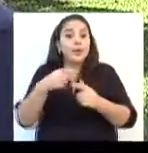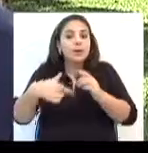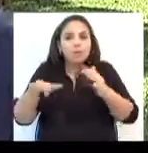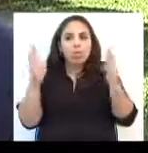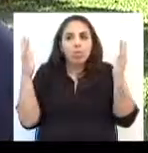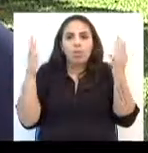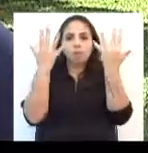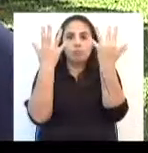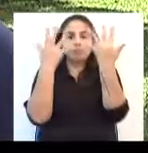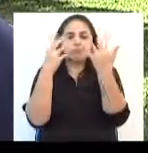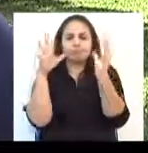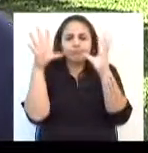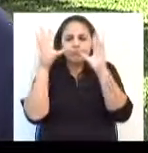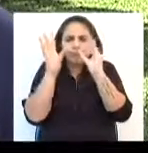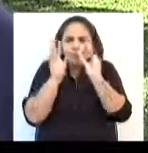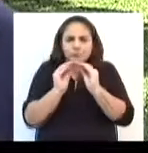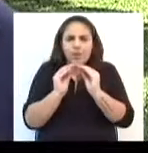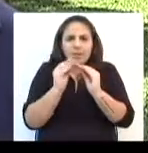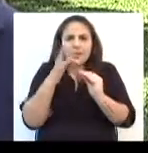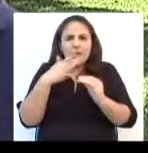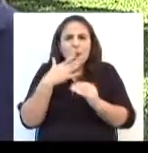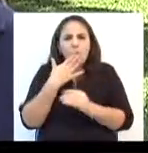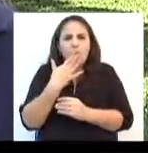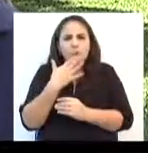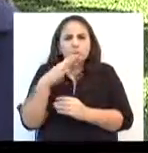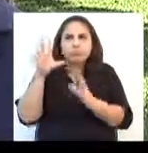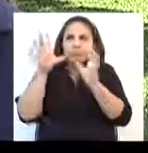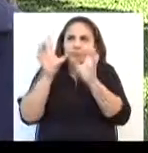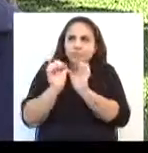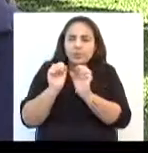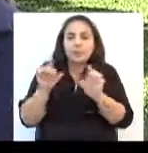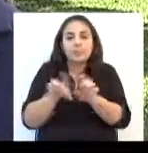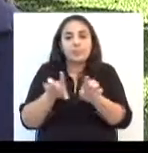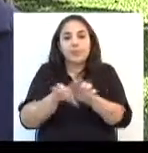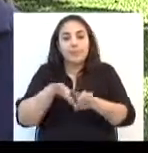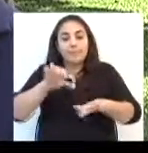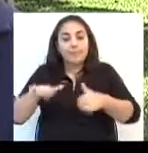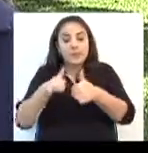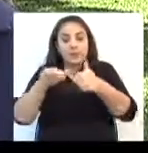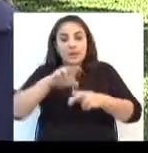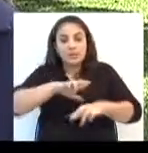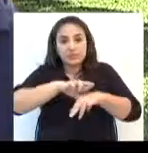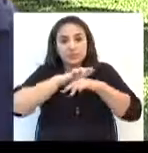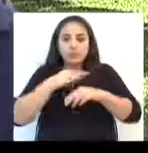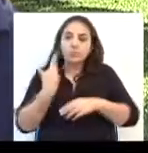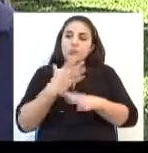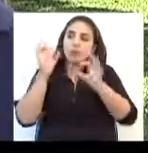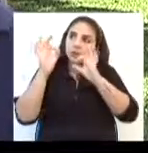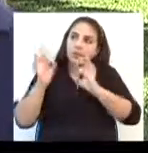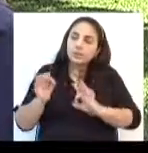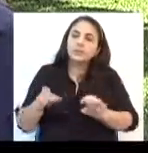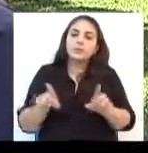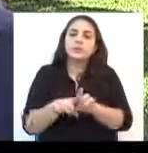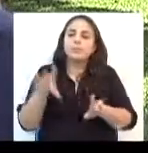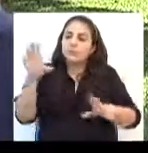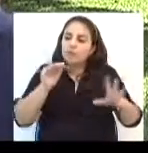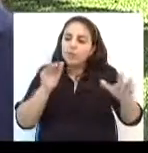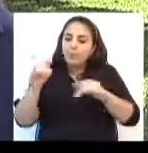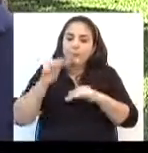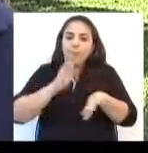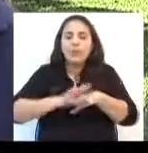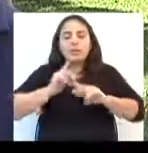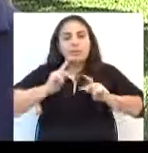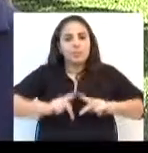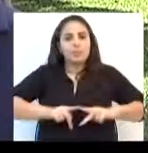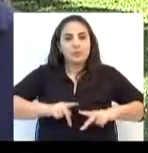uma praça muito fechada, também muito escura. Então, isso tudo para melhorar a segurança, né? De quem passa e também para atrair não